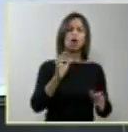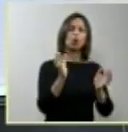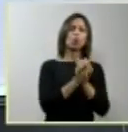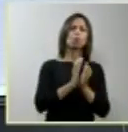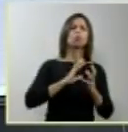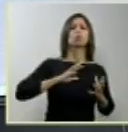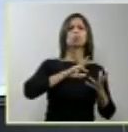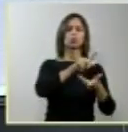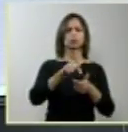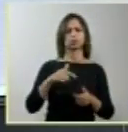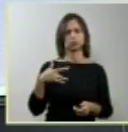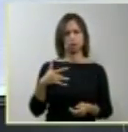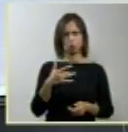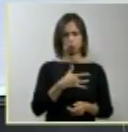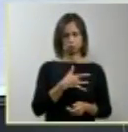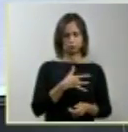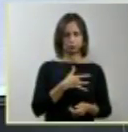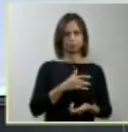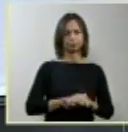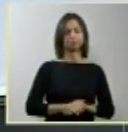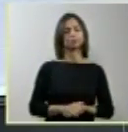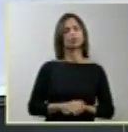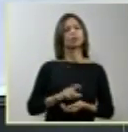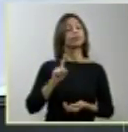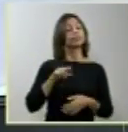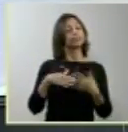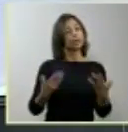Isto é muito importante, meus amigos.